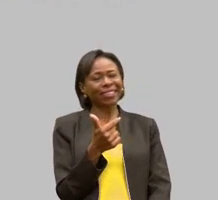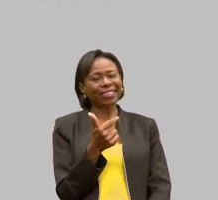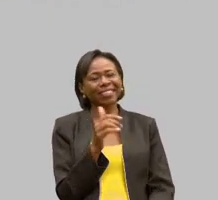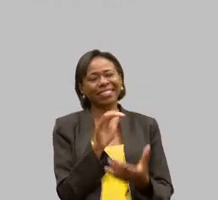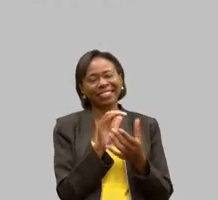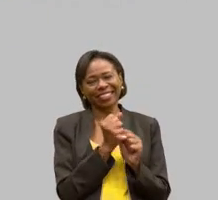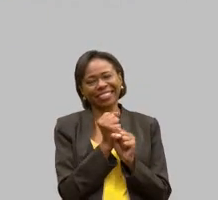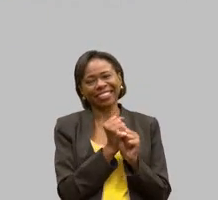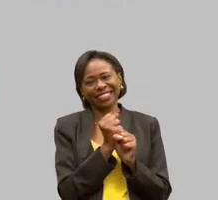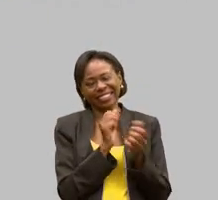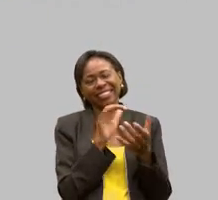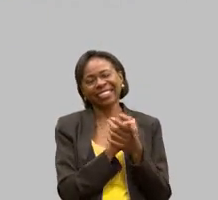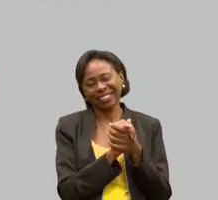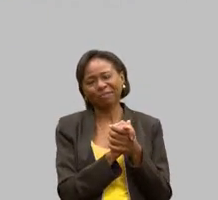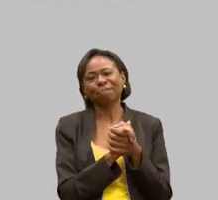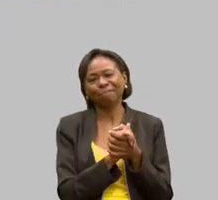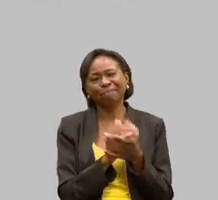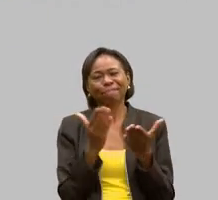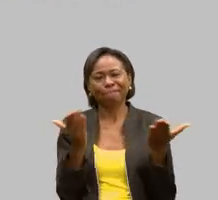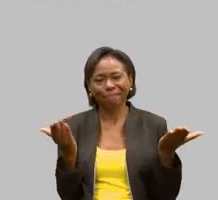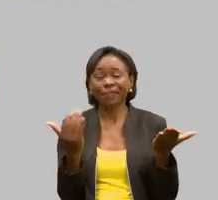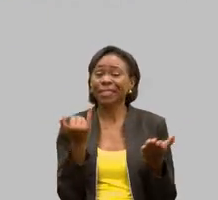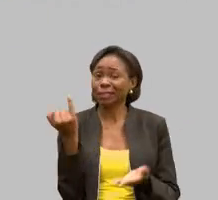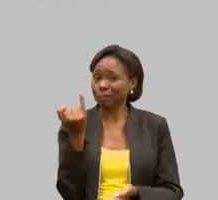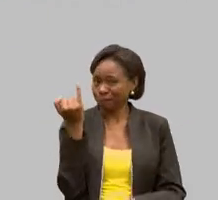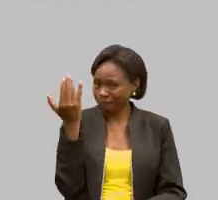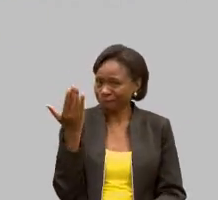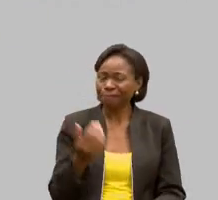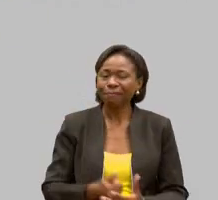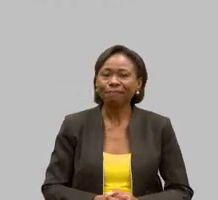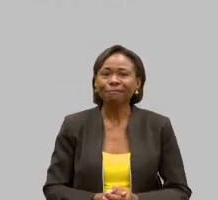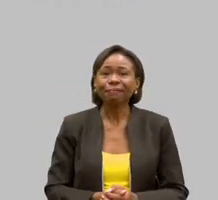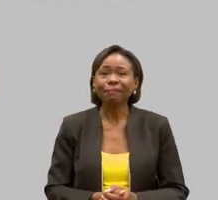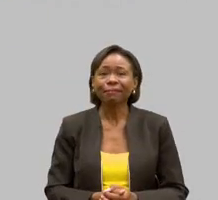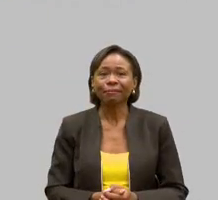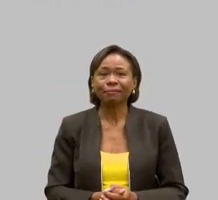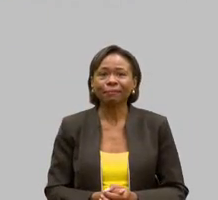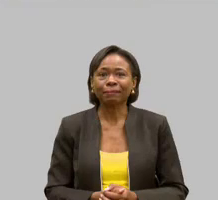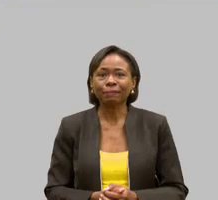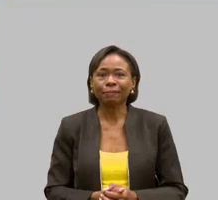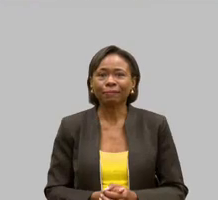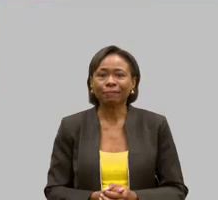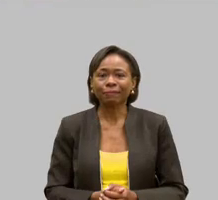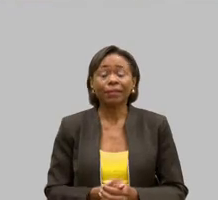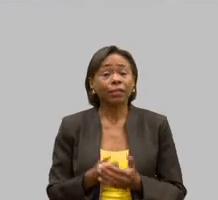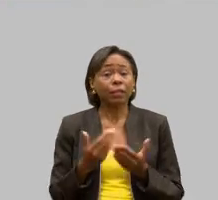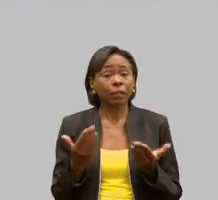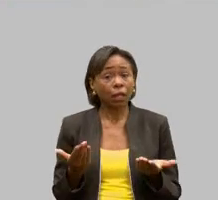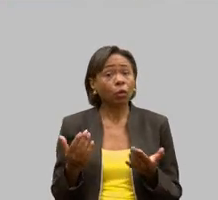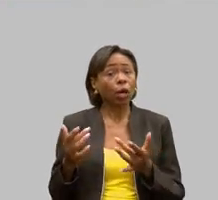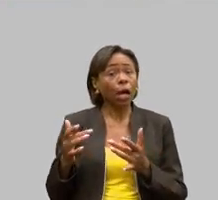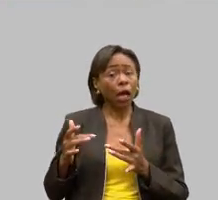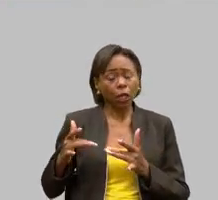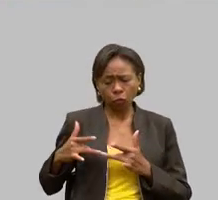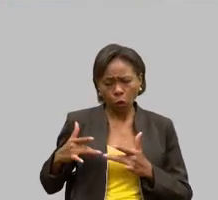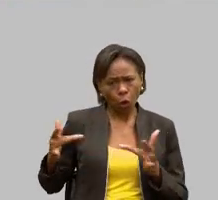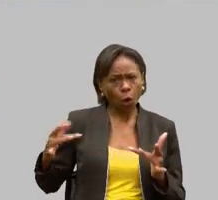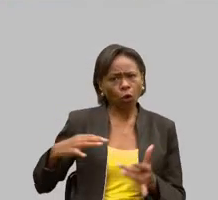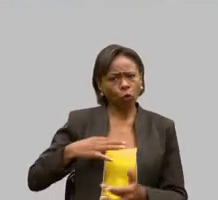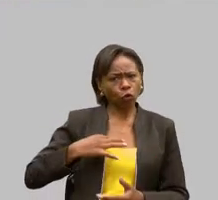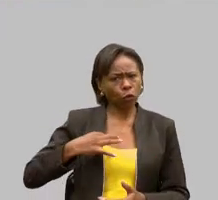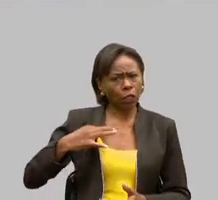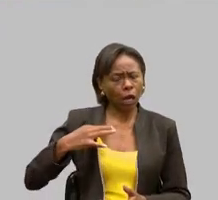Então, é superimportante isso. Então, esse lado voluntariado acabou eu também sendo